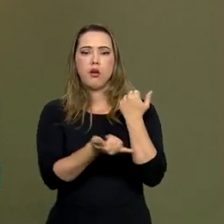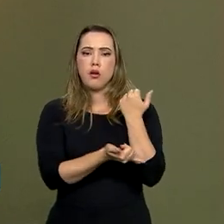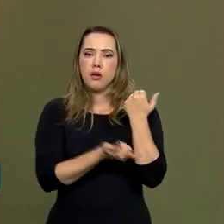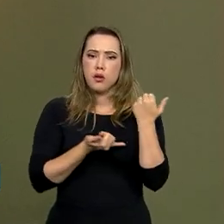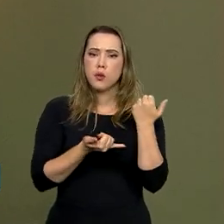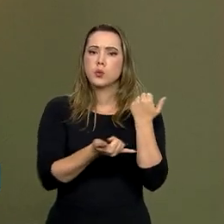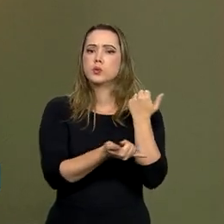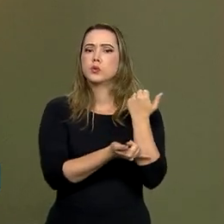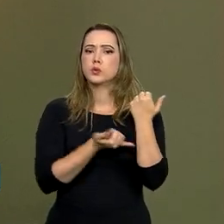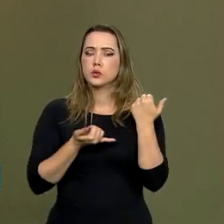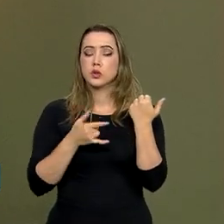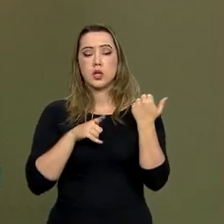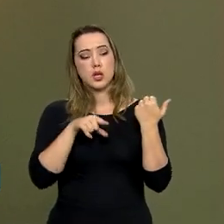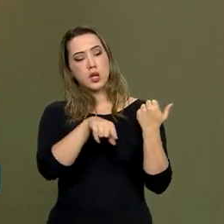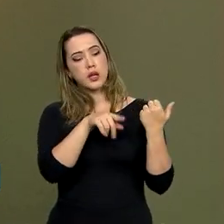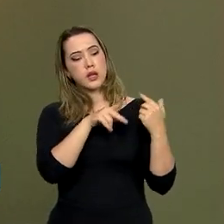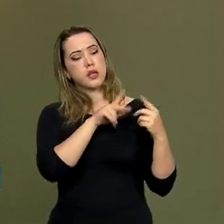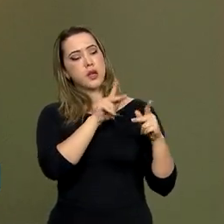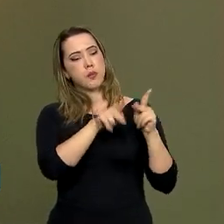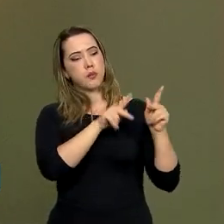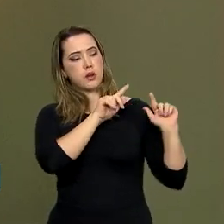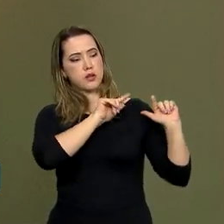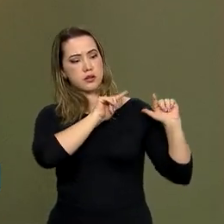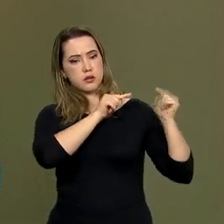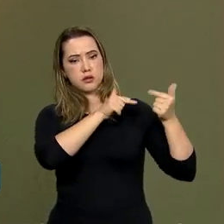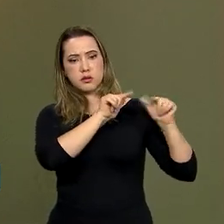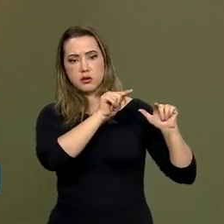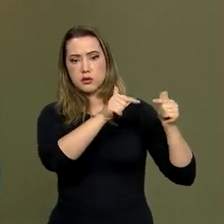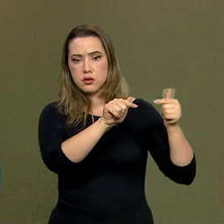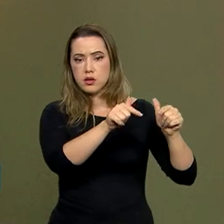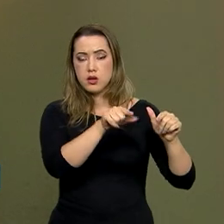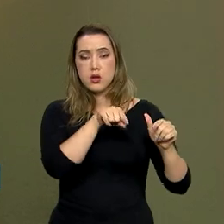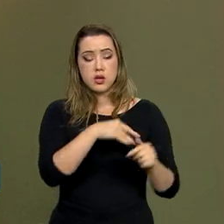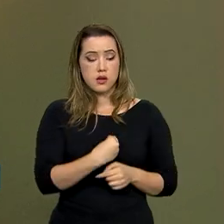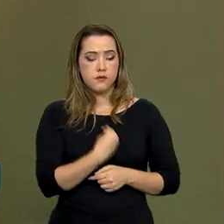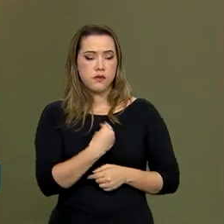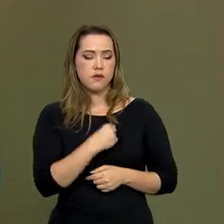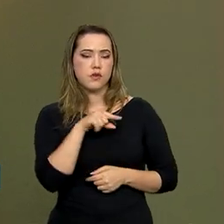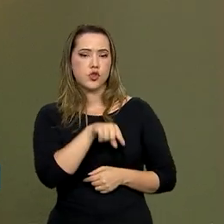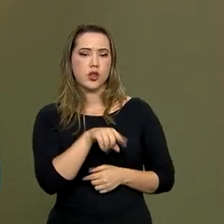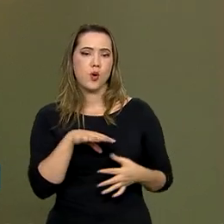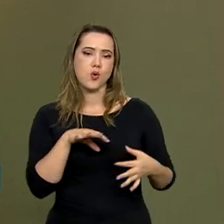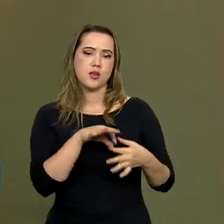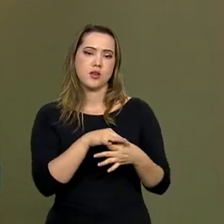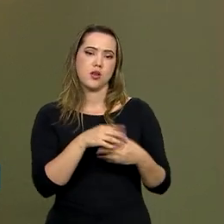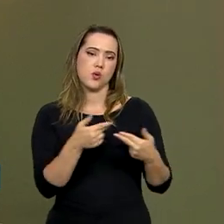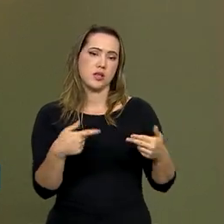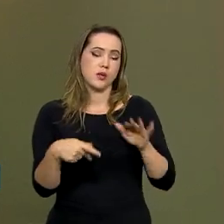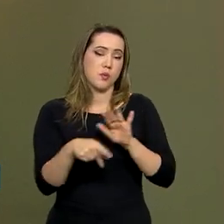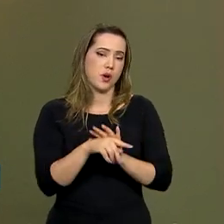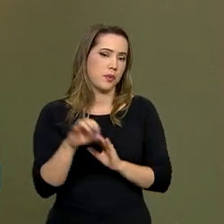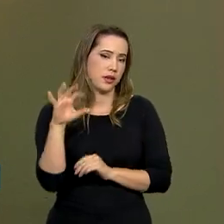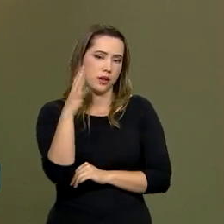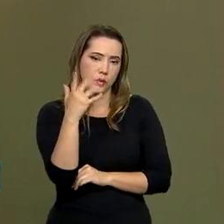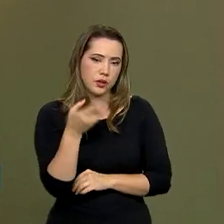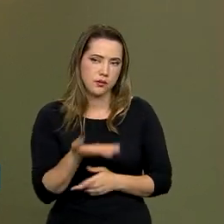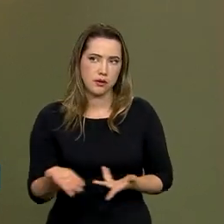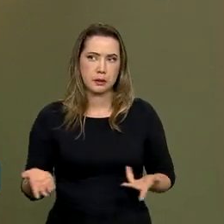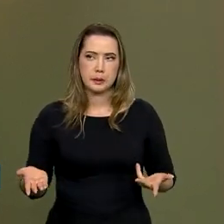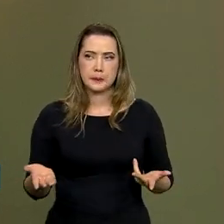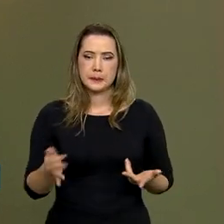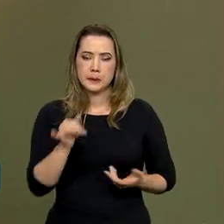São áreas em que há população tradicional e cujo meio de vida é associado àqueles recursos naturais que lá estão.